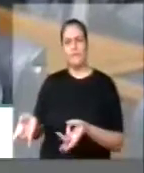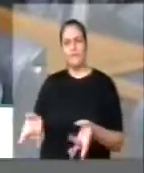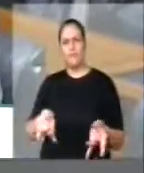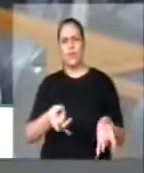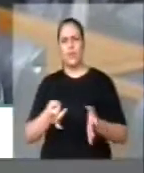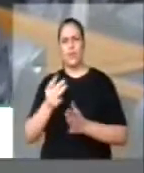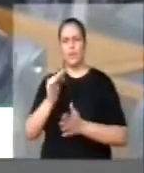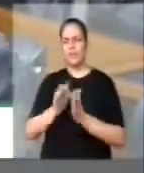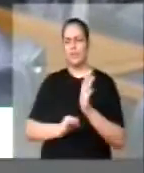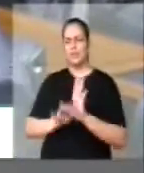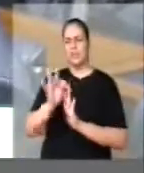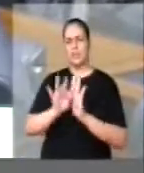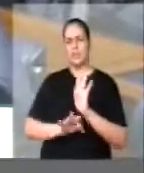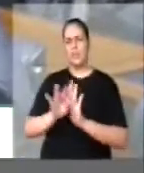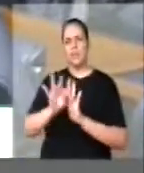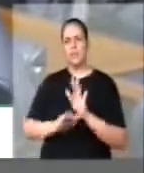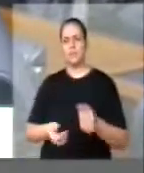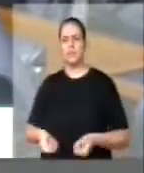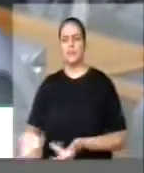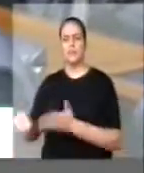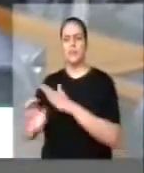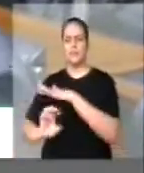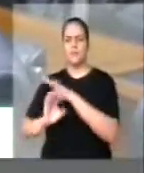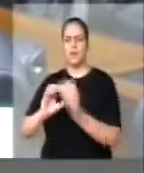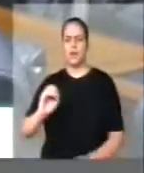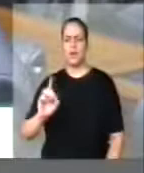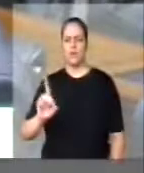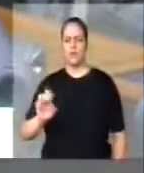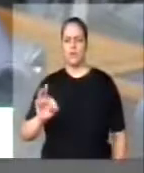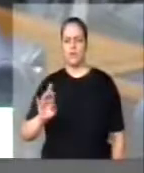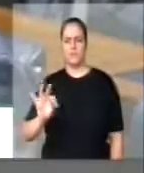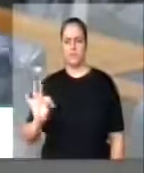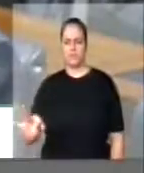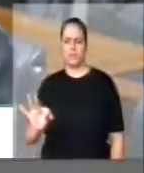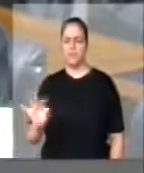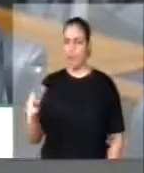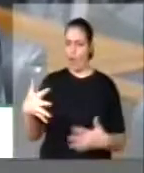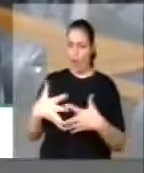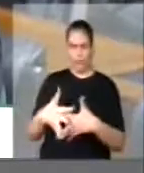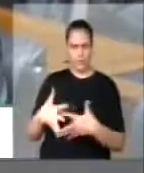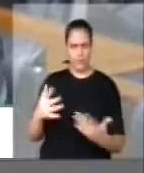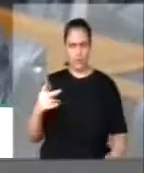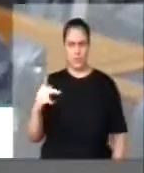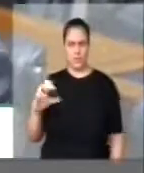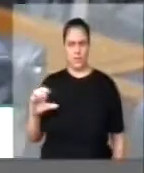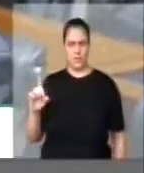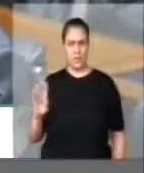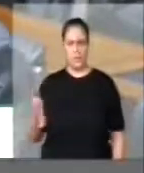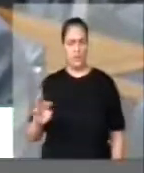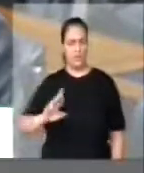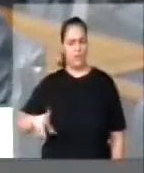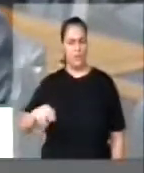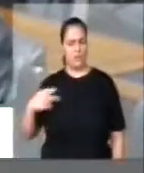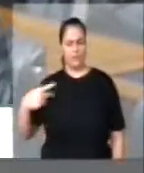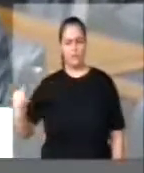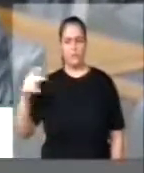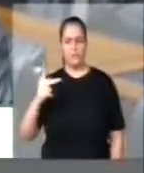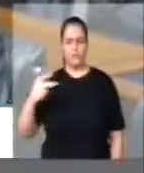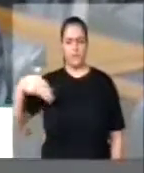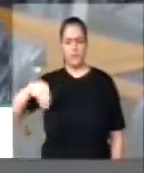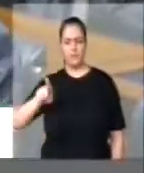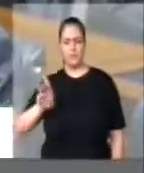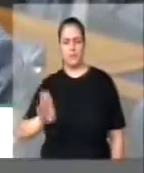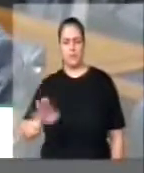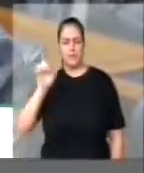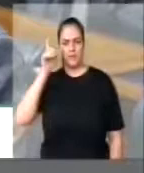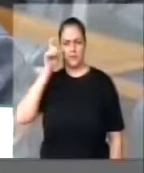casa para Odebrecht, que ele está confundindo o PCdoB com o PMDB dele, com o PMDB dele e de Eduardo